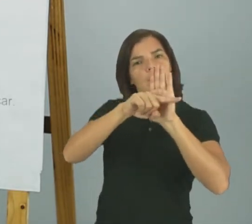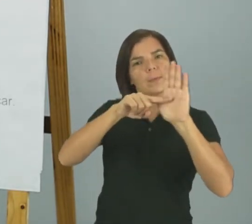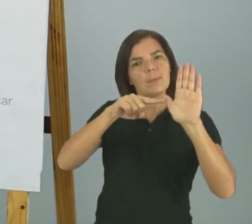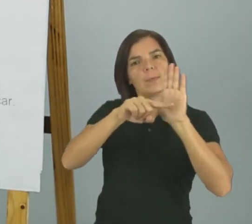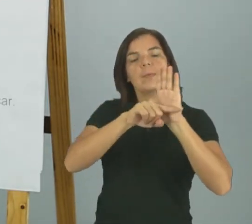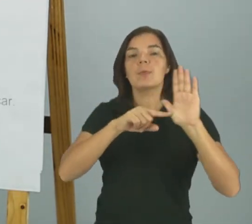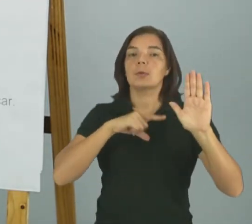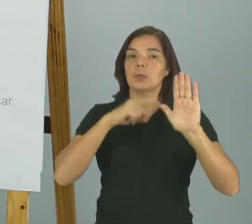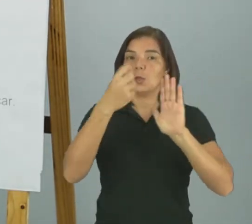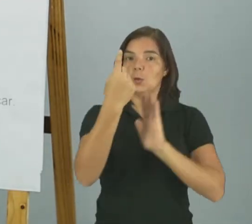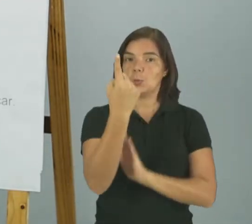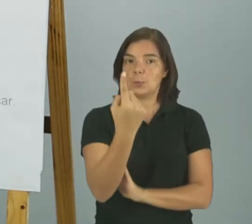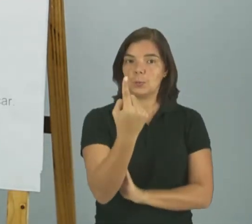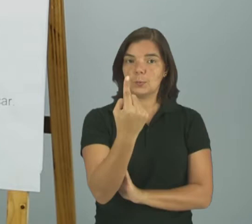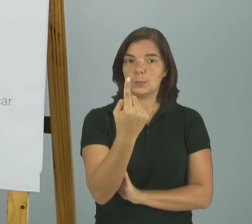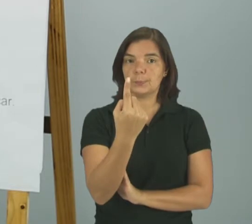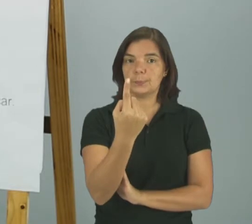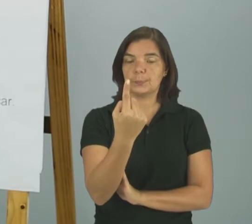Tem um